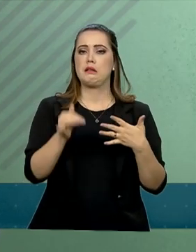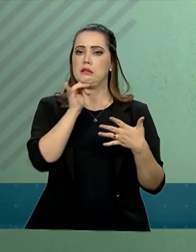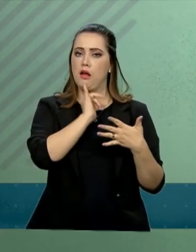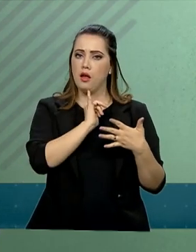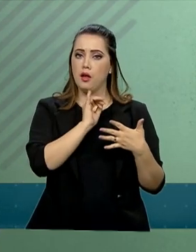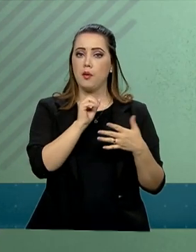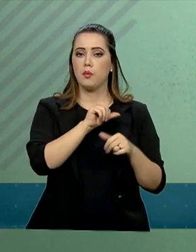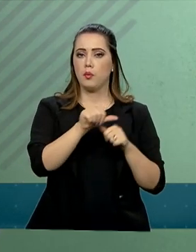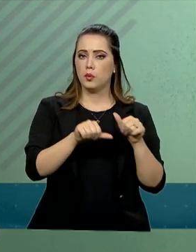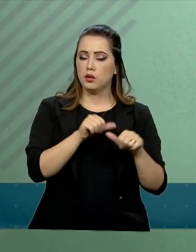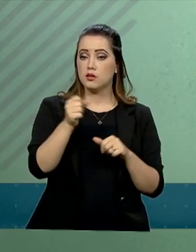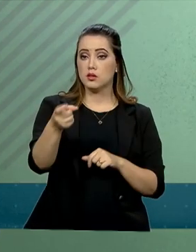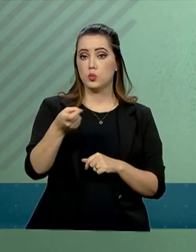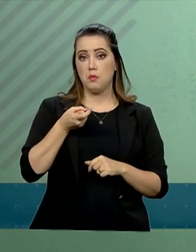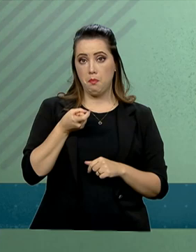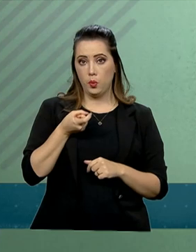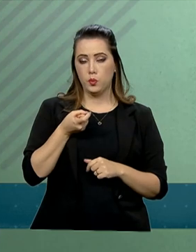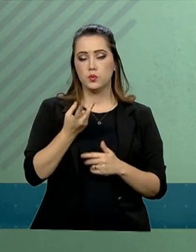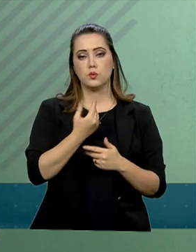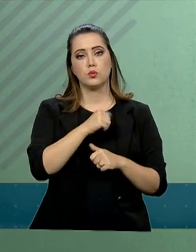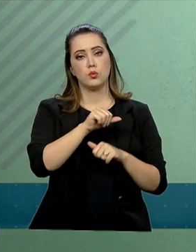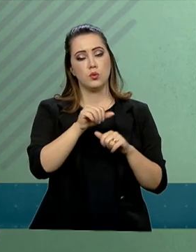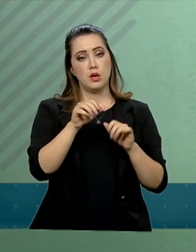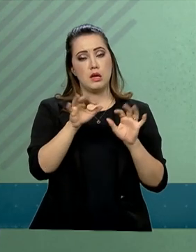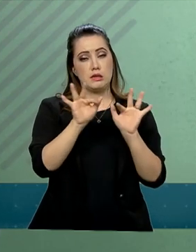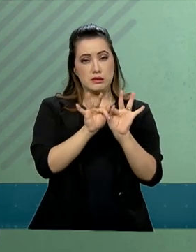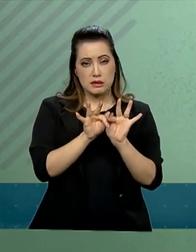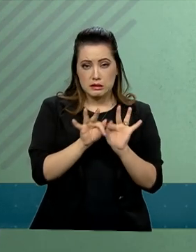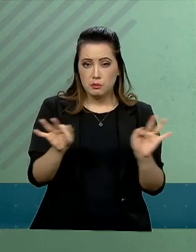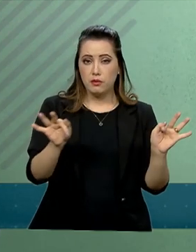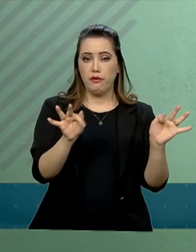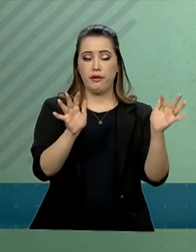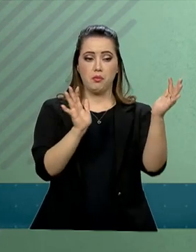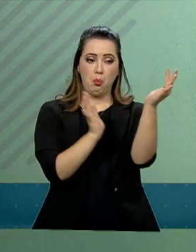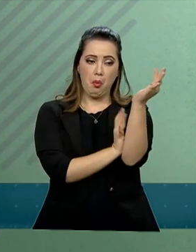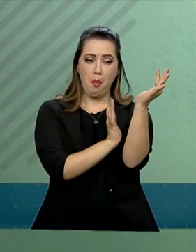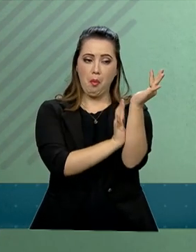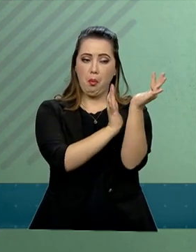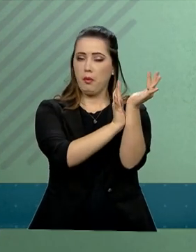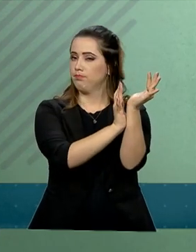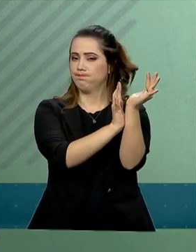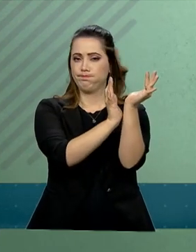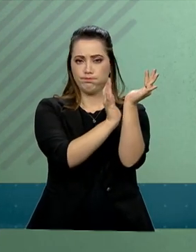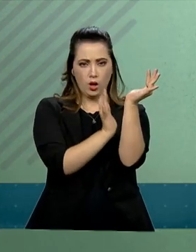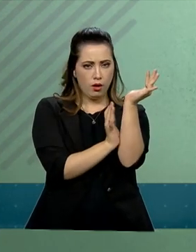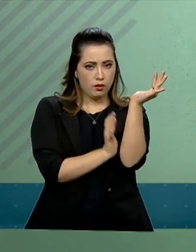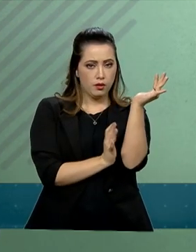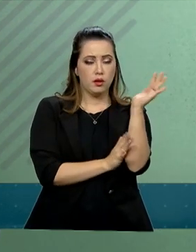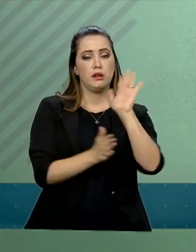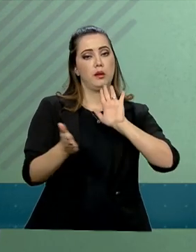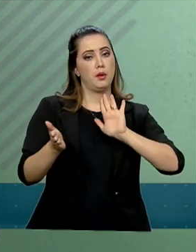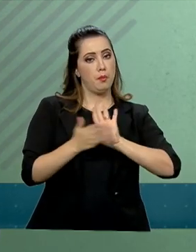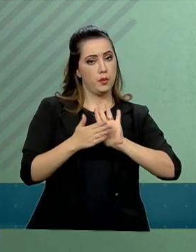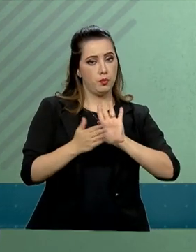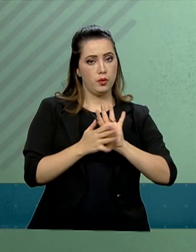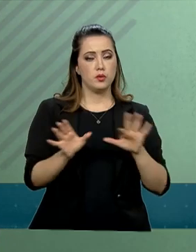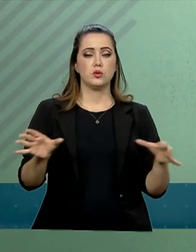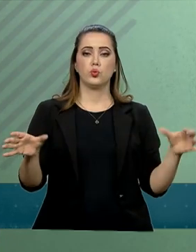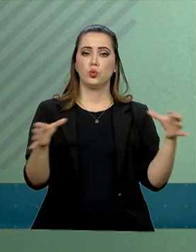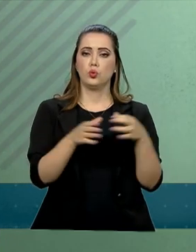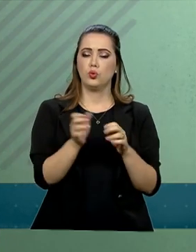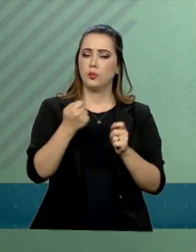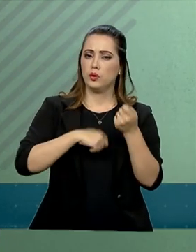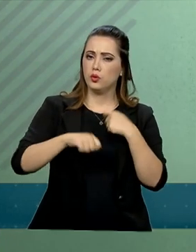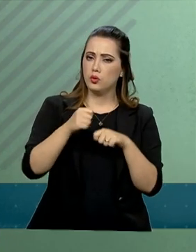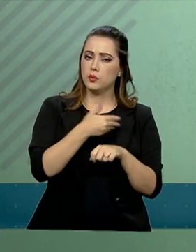reforma tributária, a desburocratização e propostas da equipe econômica do governo, que permitirão